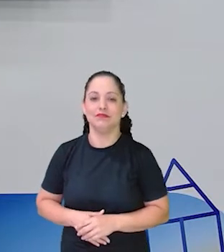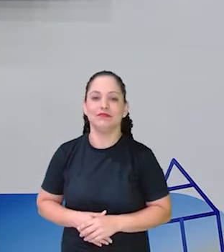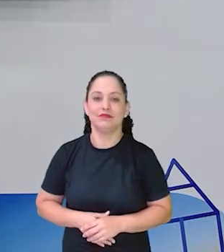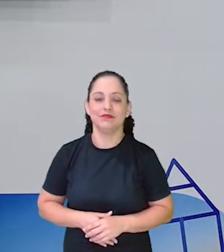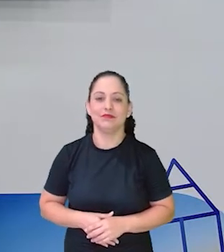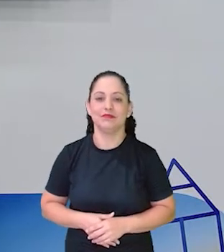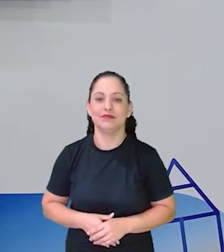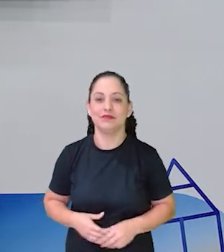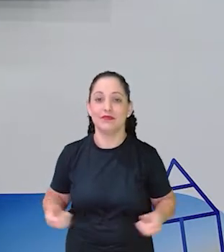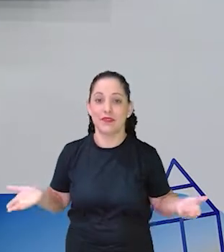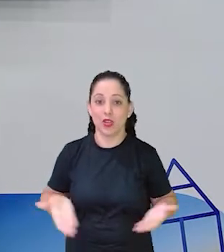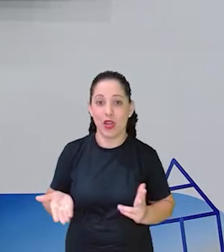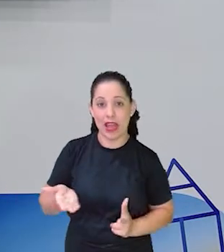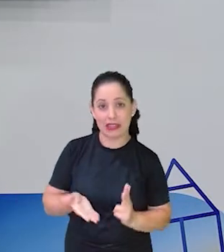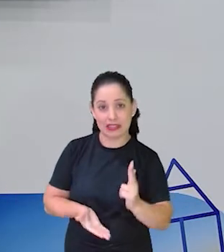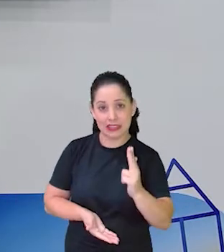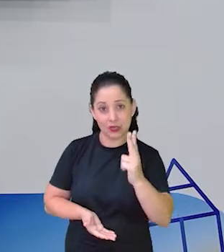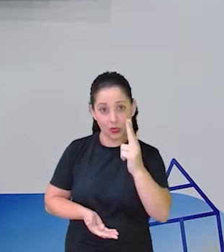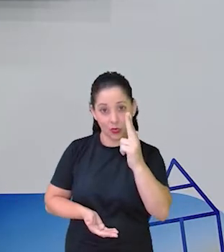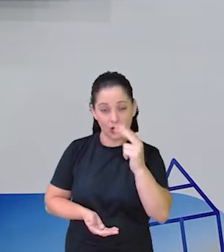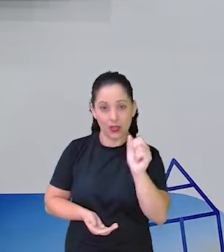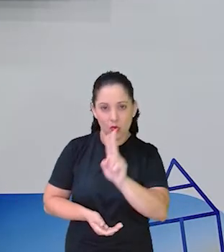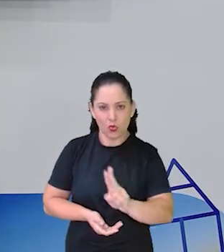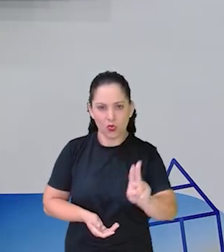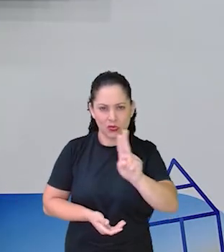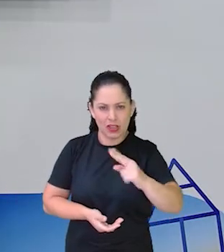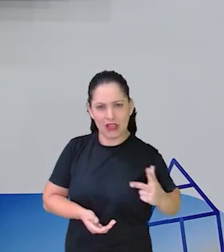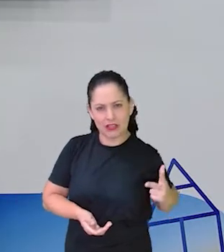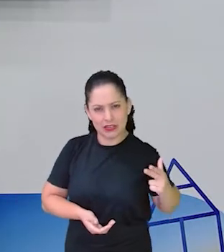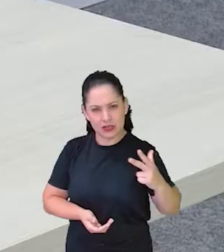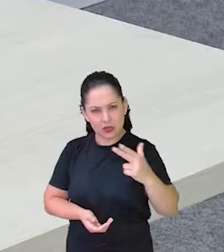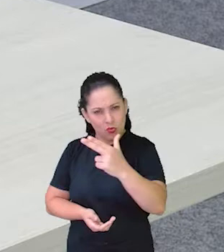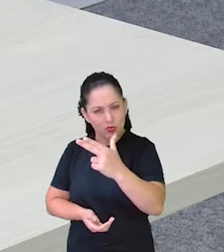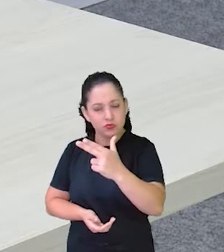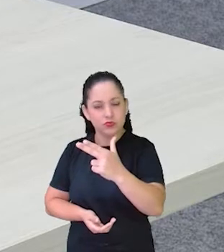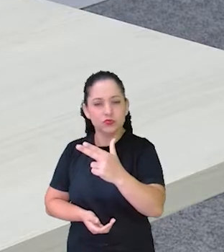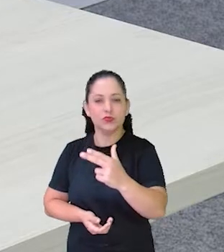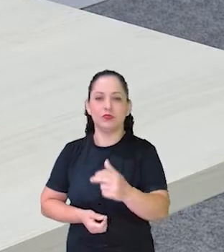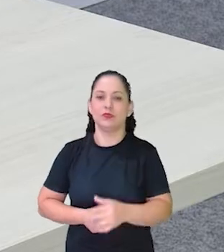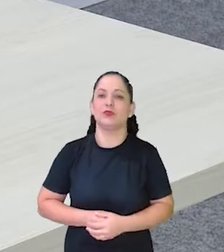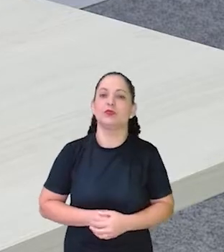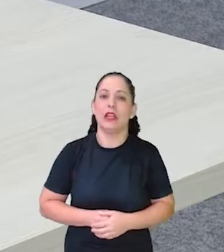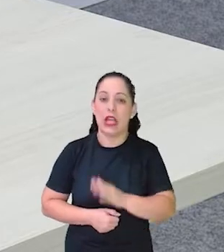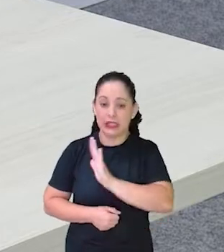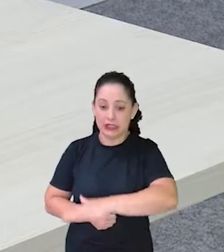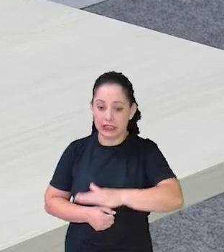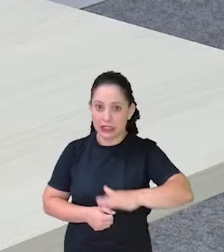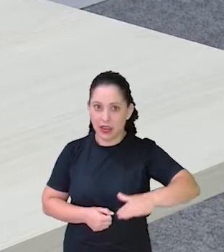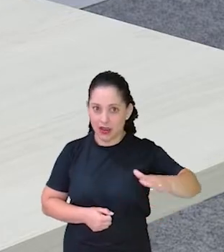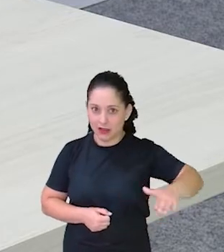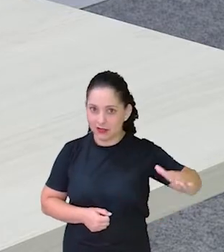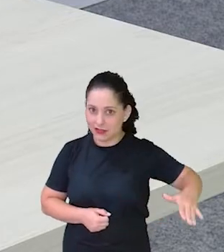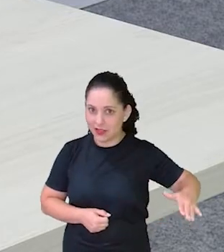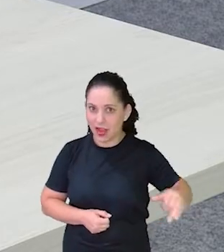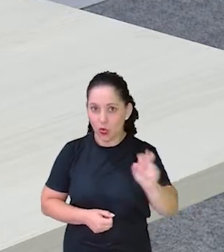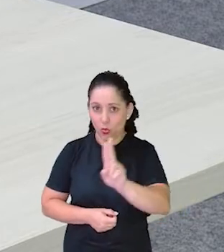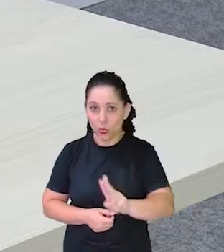E vem com a tesoura Eu vou utilizar de ponta Mas criança só usa Sem ponta Né?